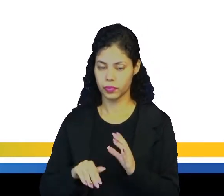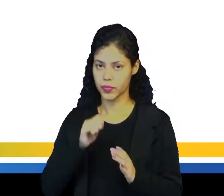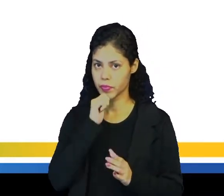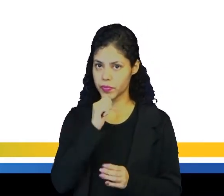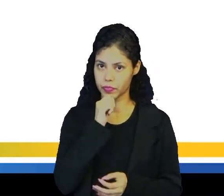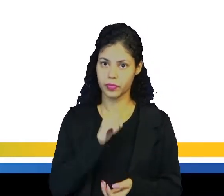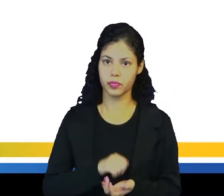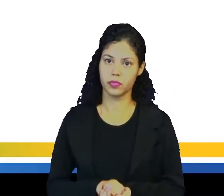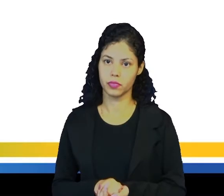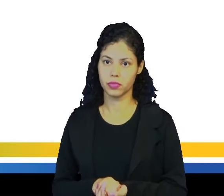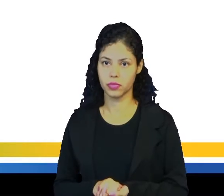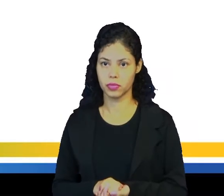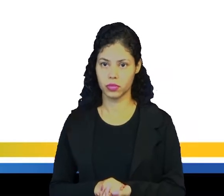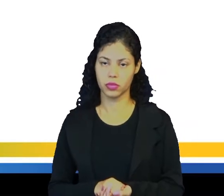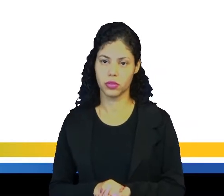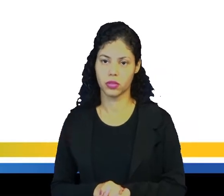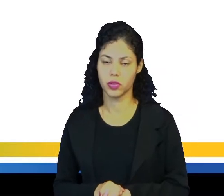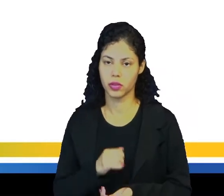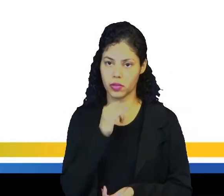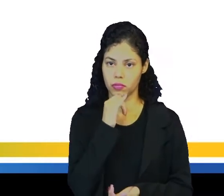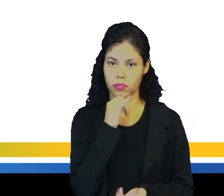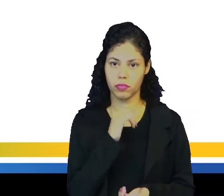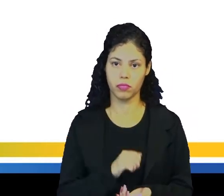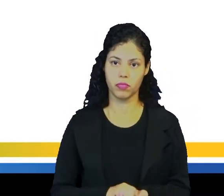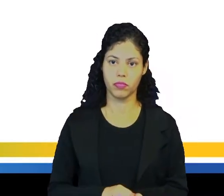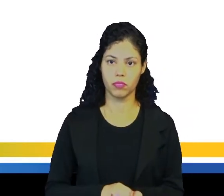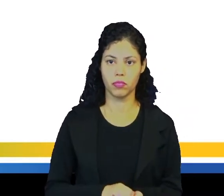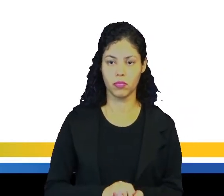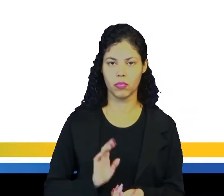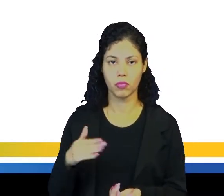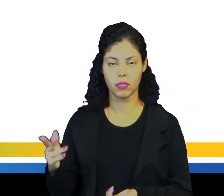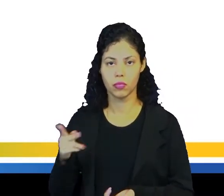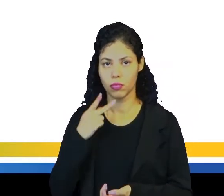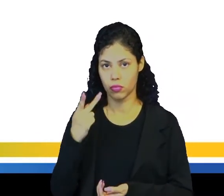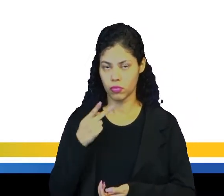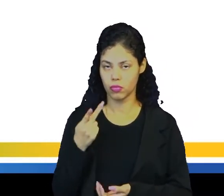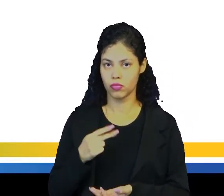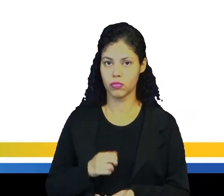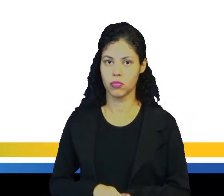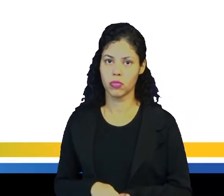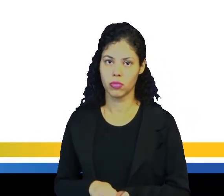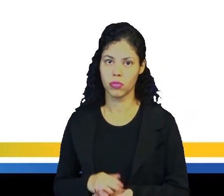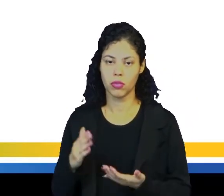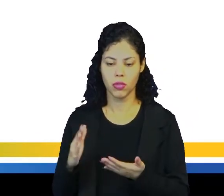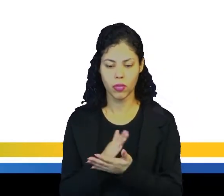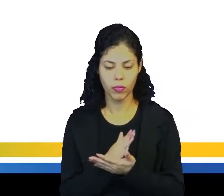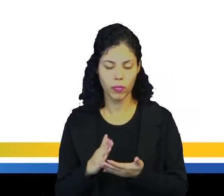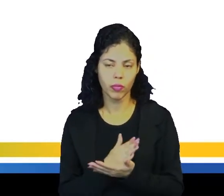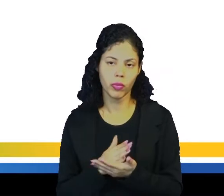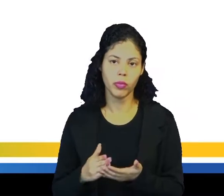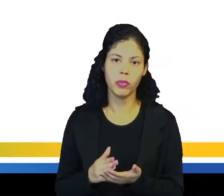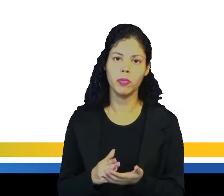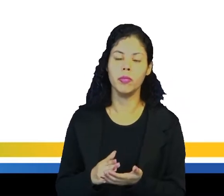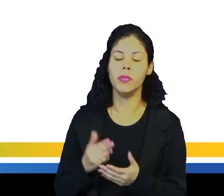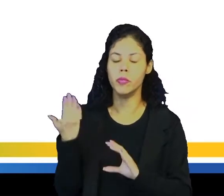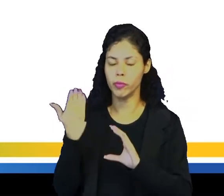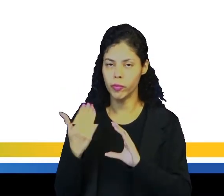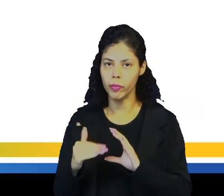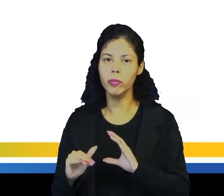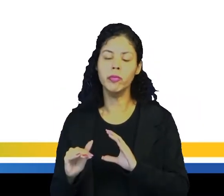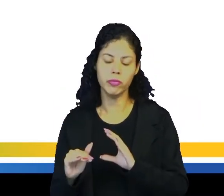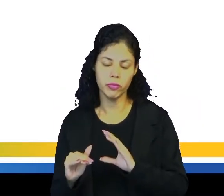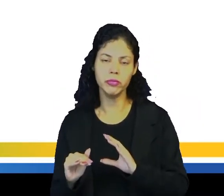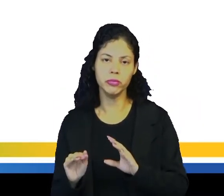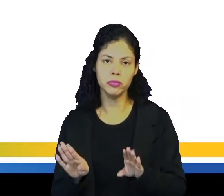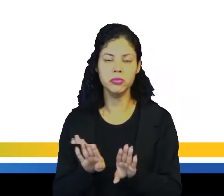onde se lê dot, por exemplo, quando nós formos falar de algum endereço de e-mail, né, nós também